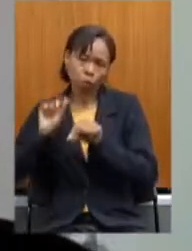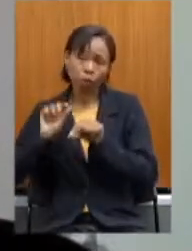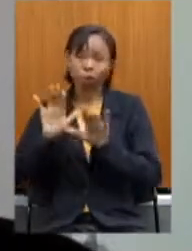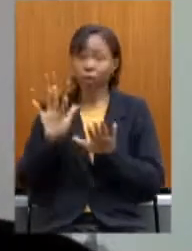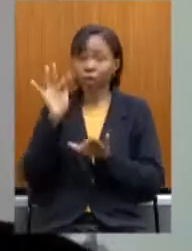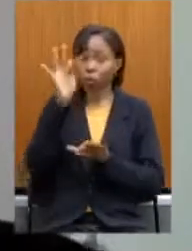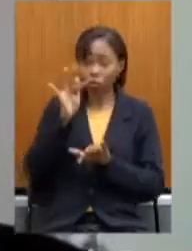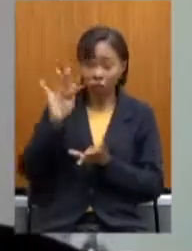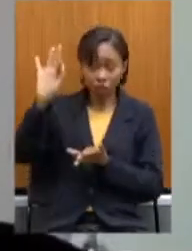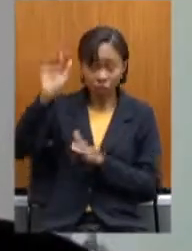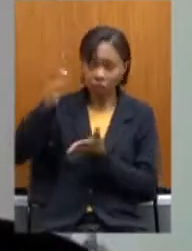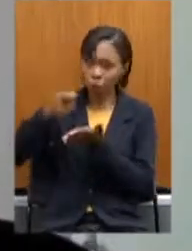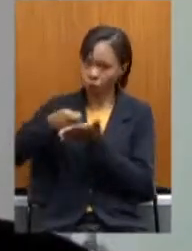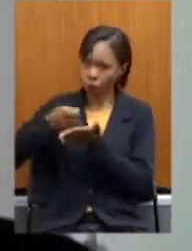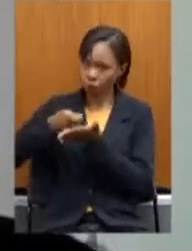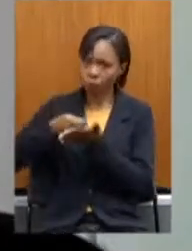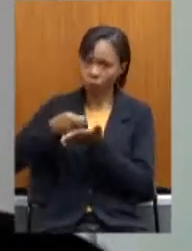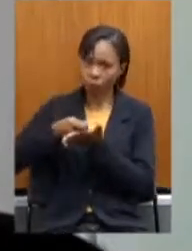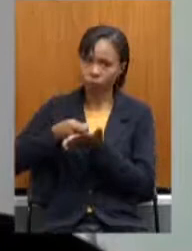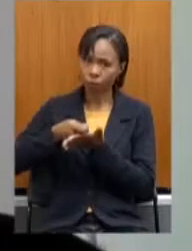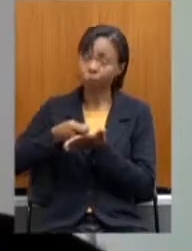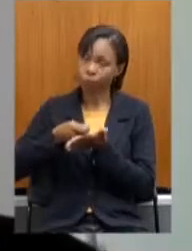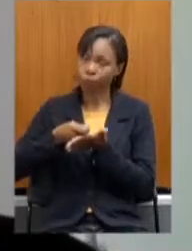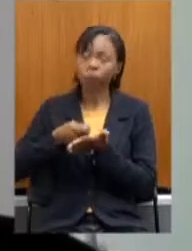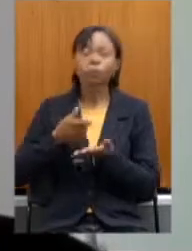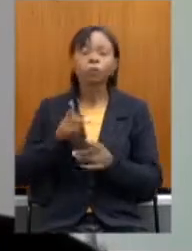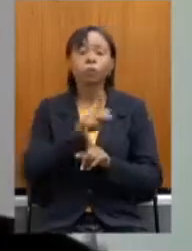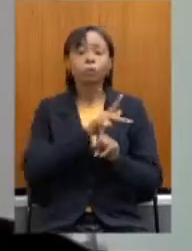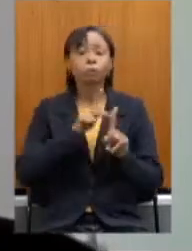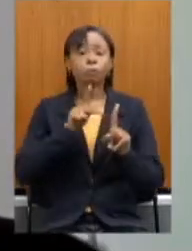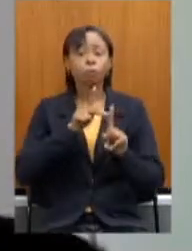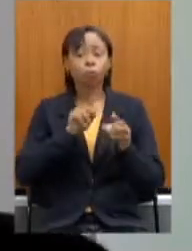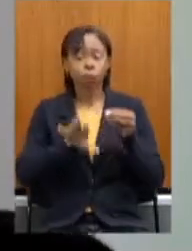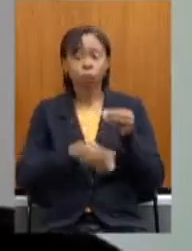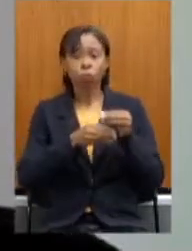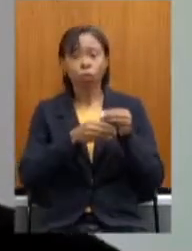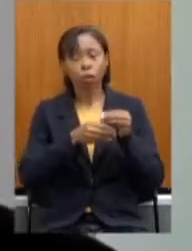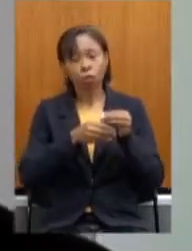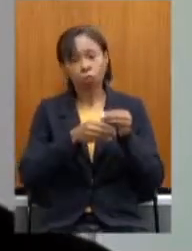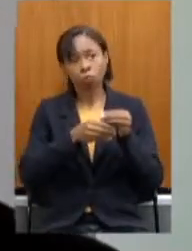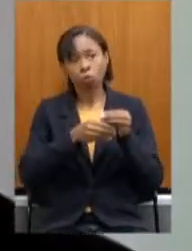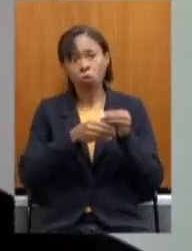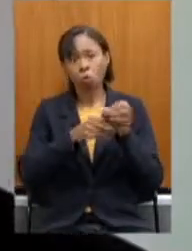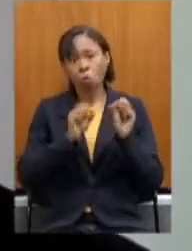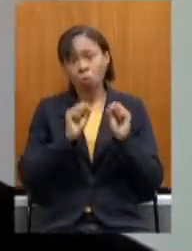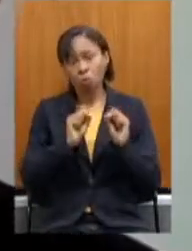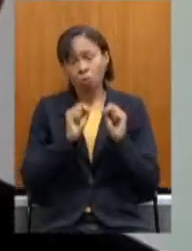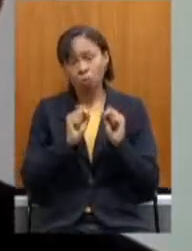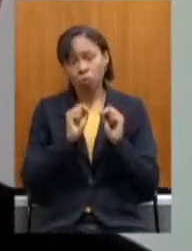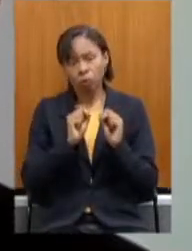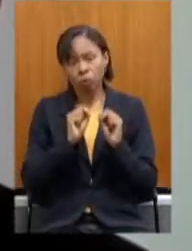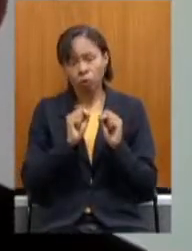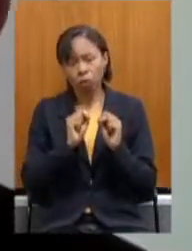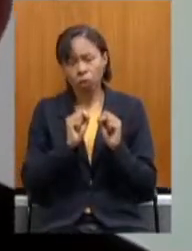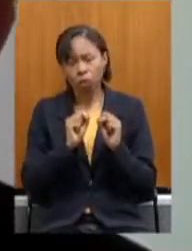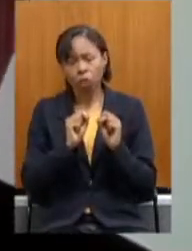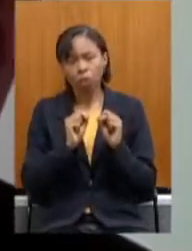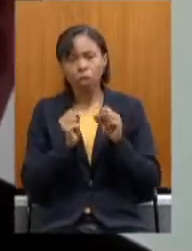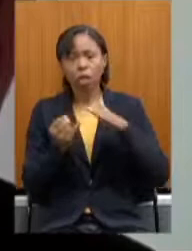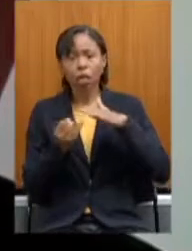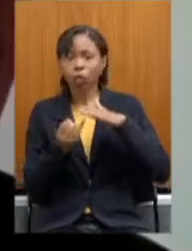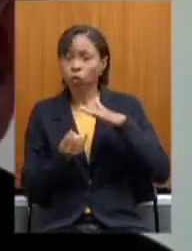compulsório. E essa Previdência Complementar, segundo o projeto, pode vir a ser feita por entidade